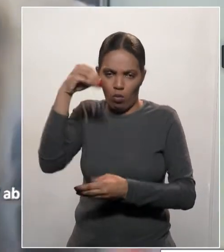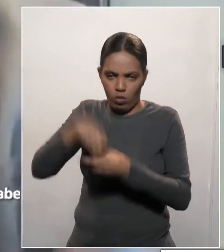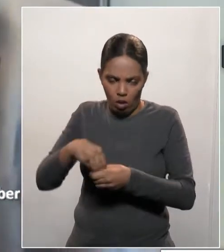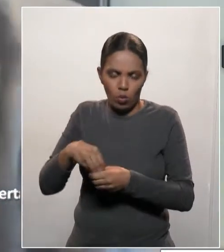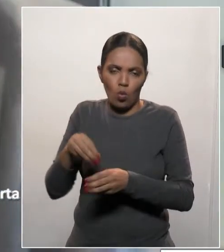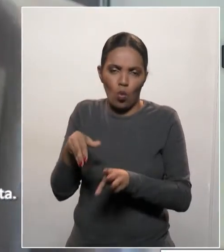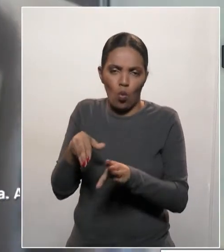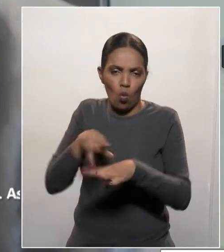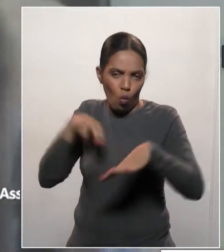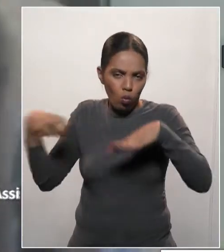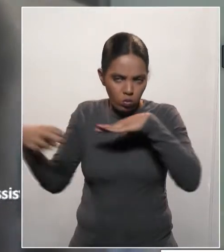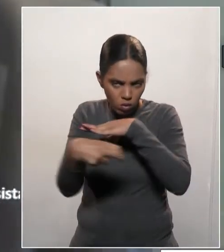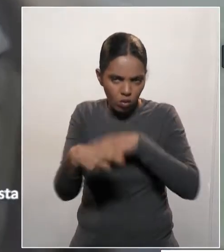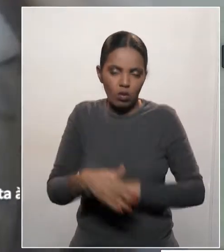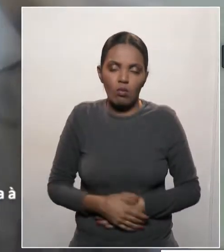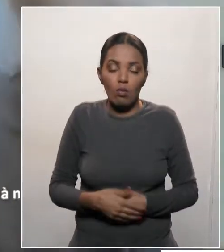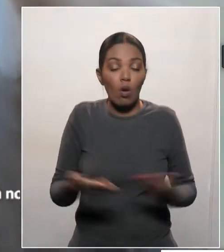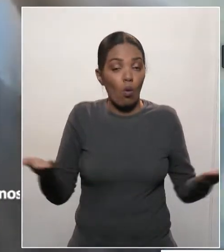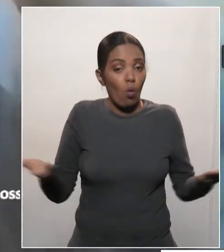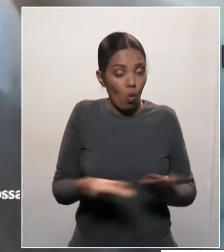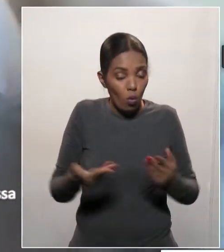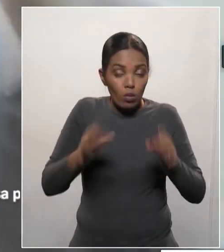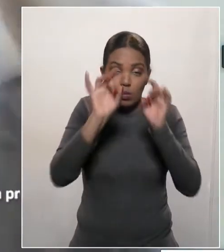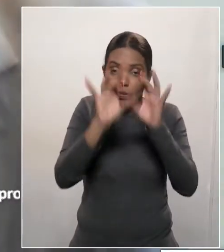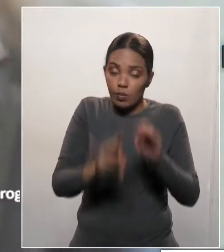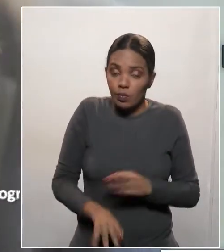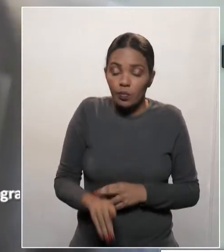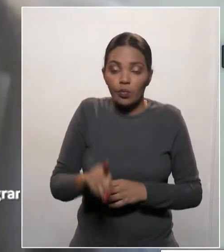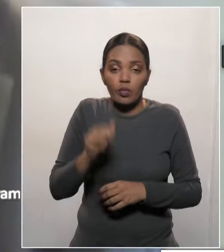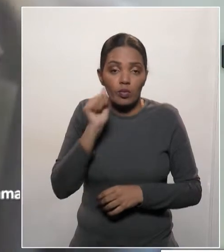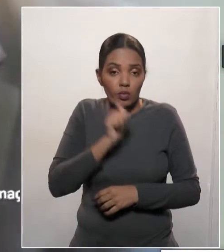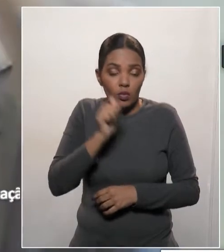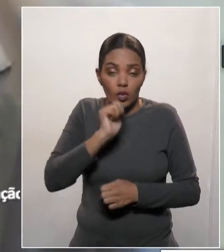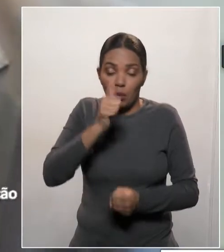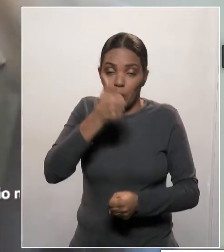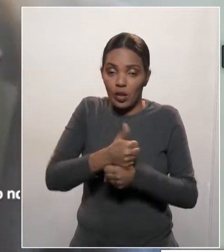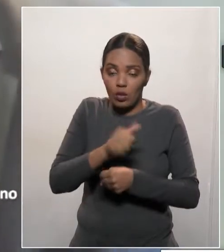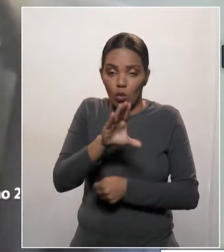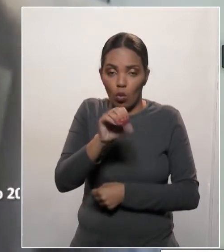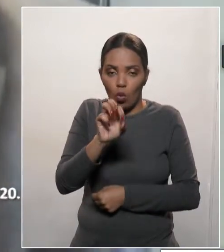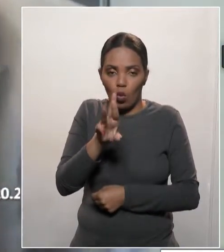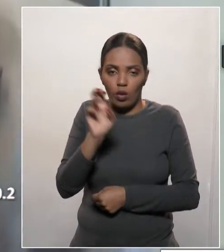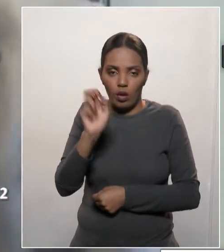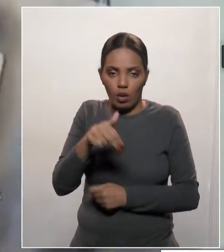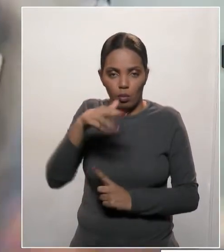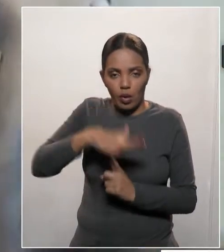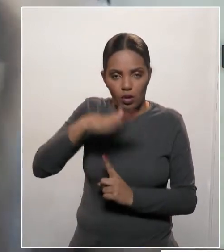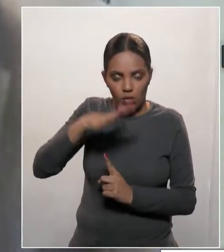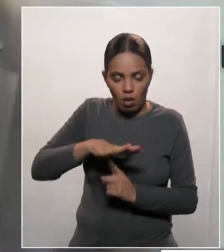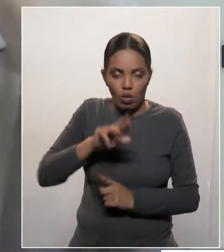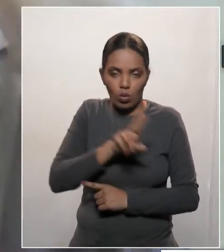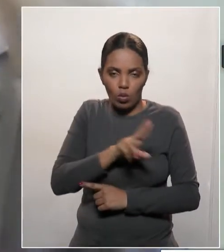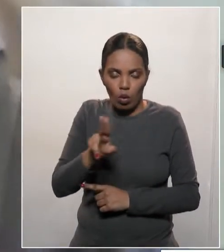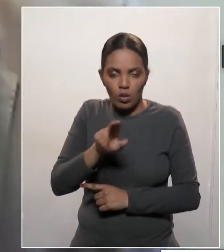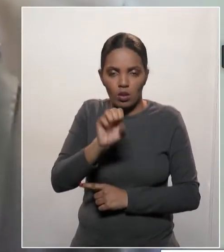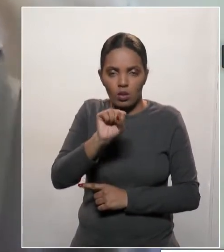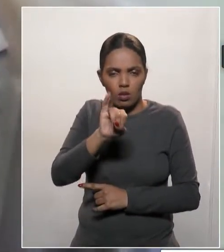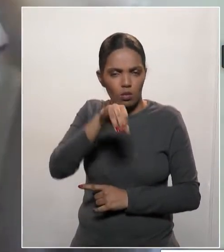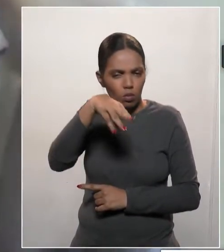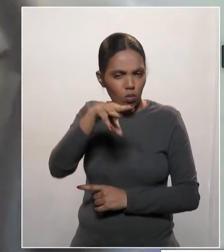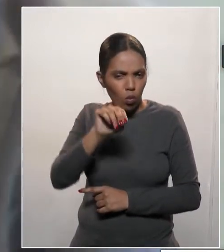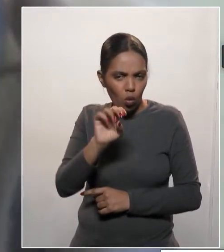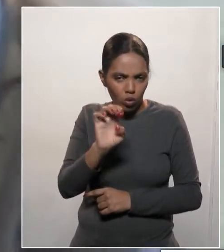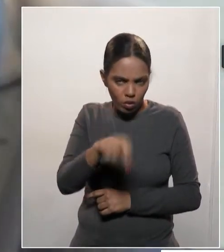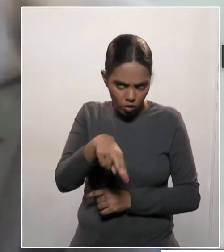de forma muito especial, hoje também, a presidente do Corém Paraná, minha amiga, Simone Peruso. Um dos projetos que eu apresentei,